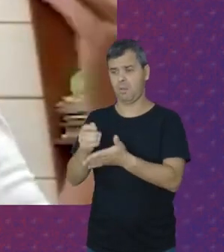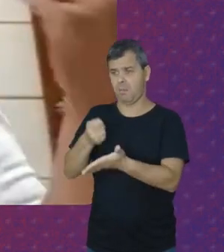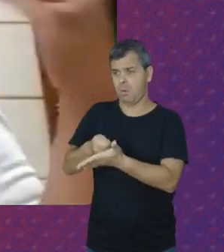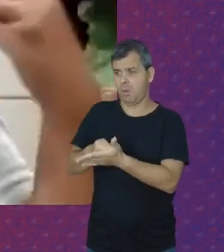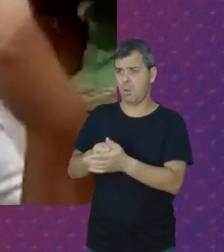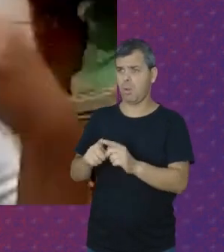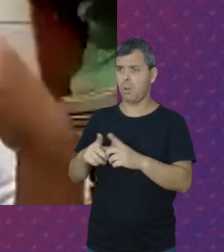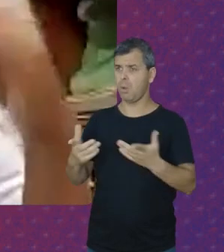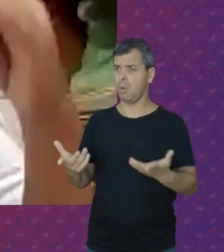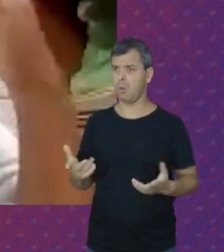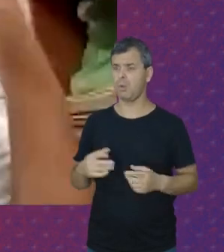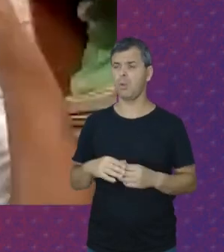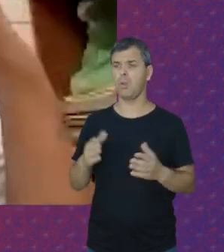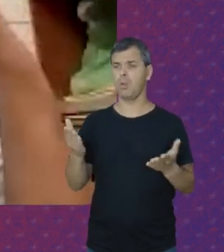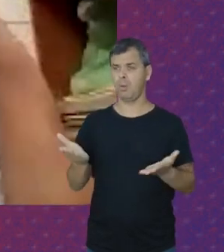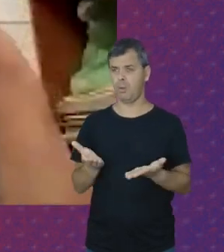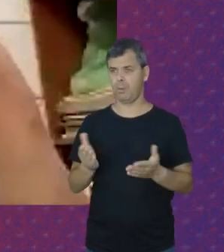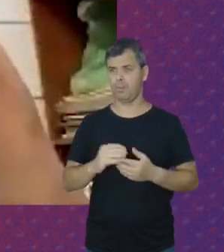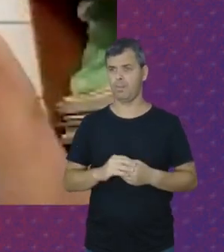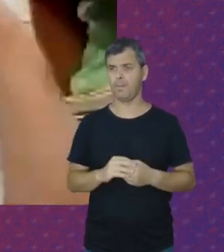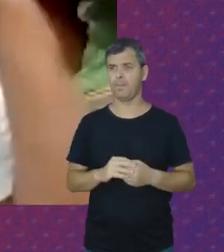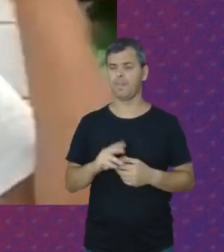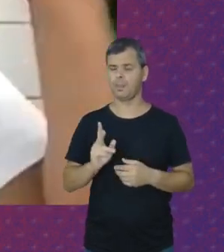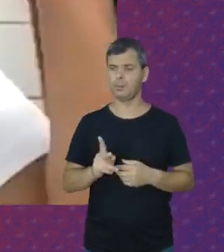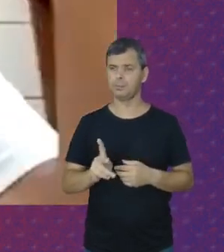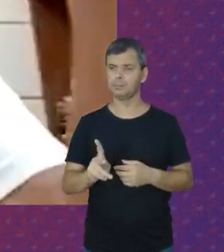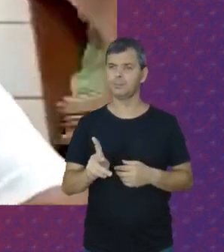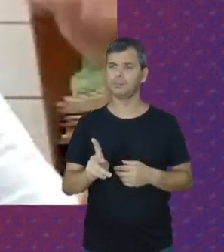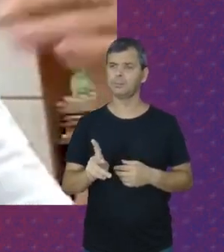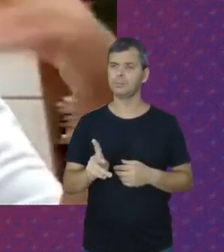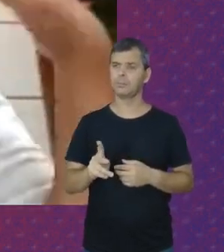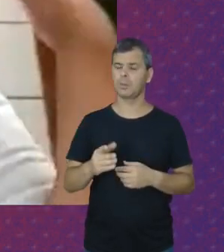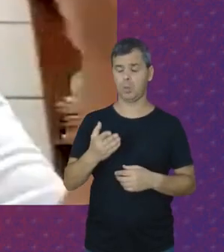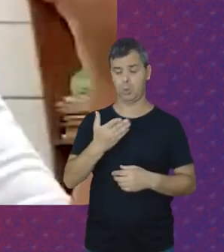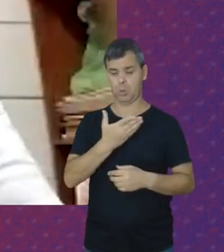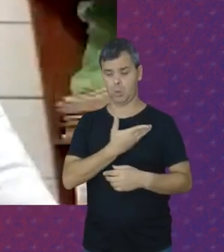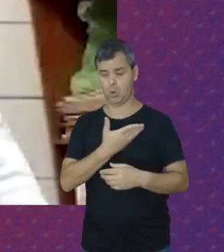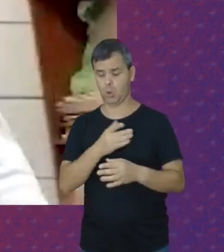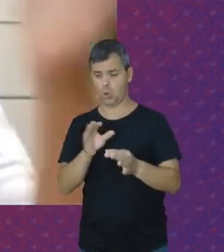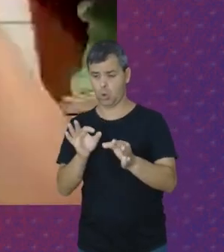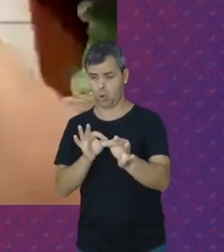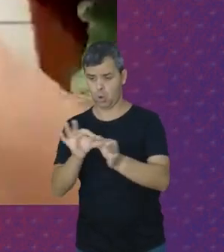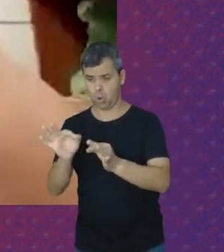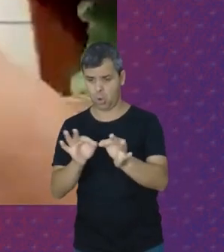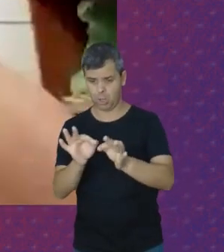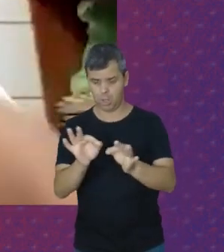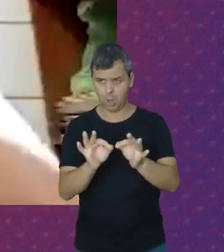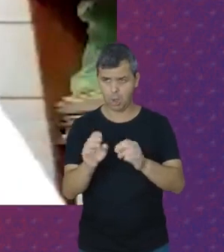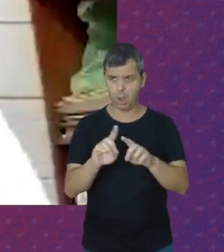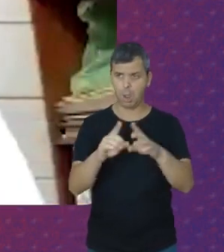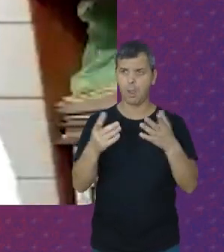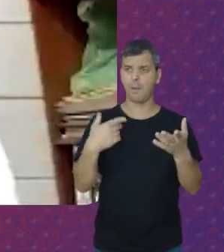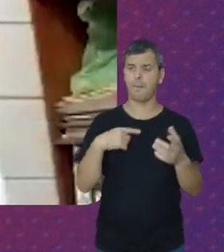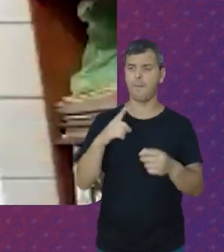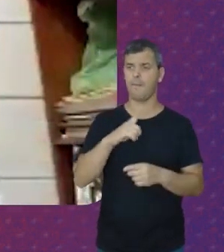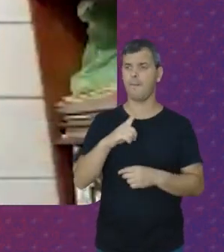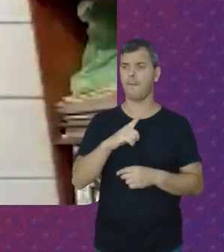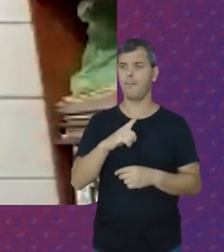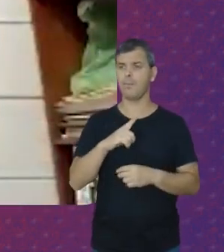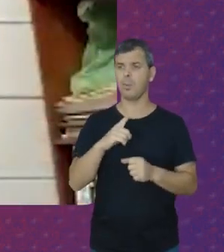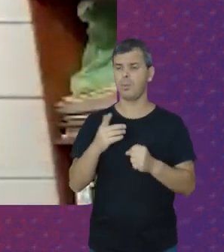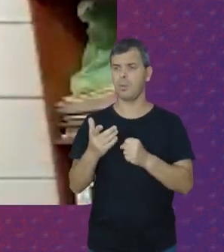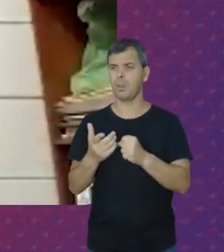Então Foi Sempre As companheiras Se organizando Cada vez mais Aí teve A